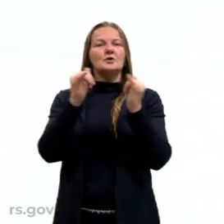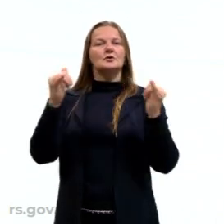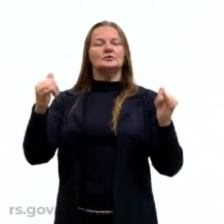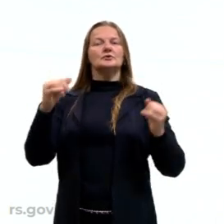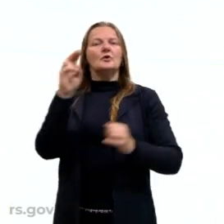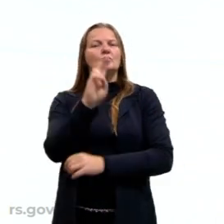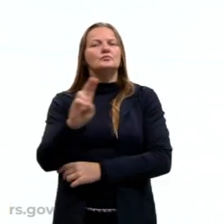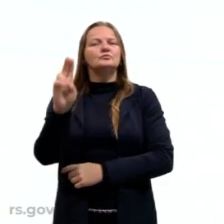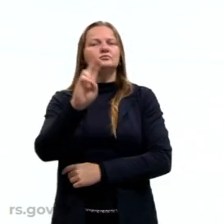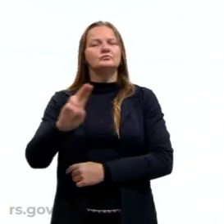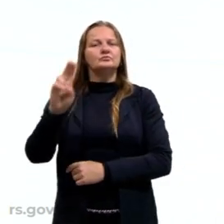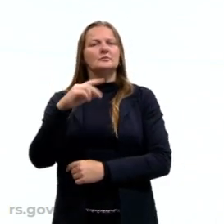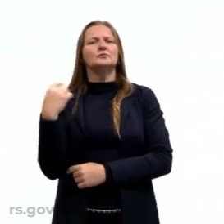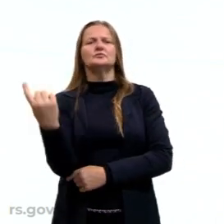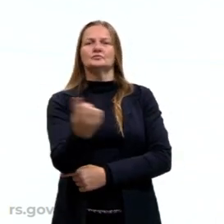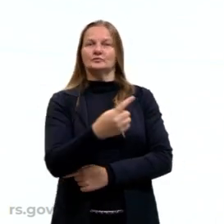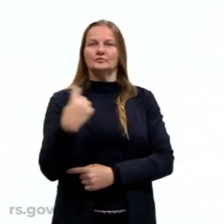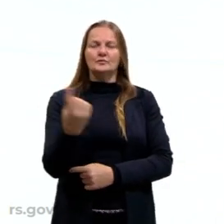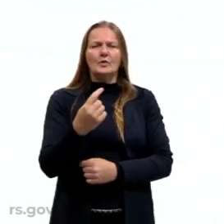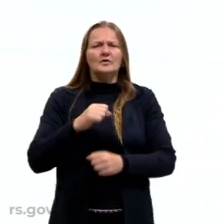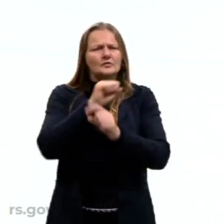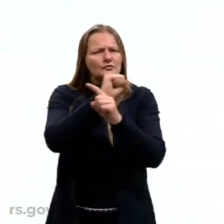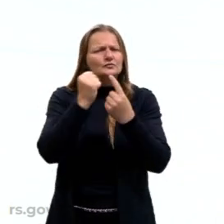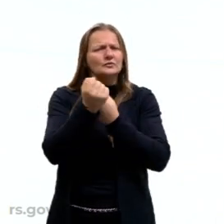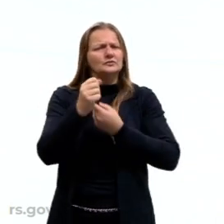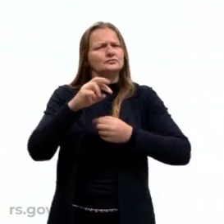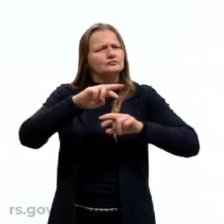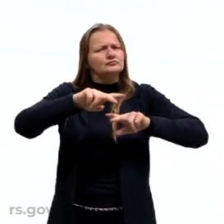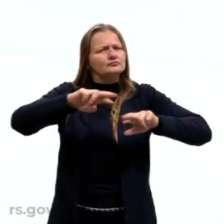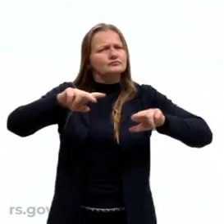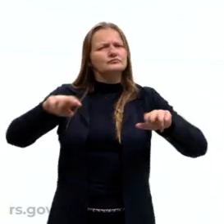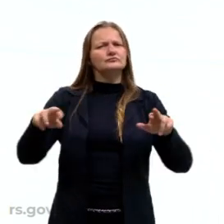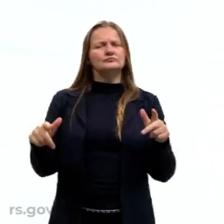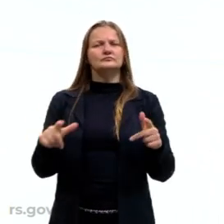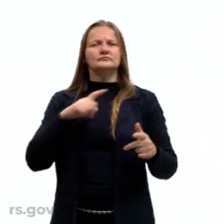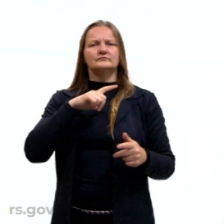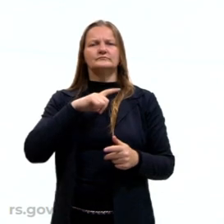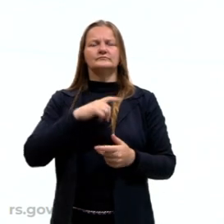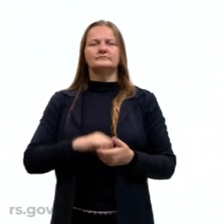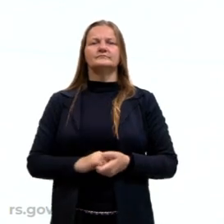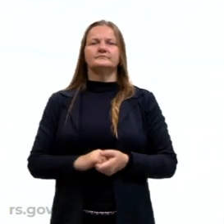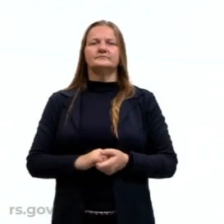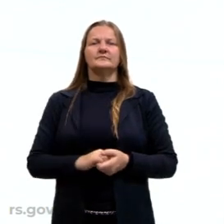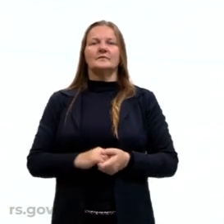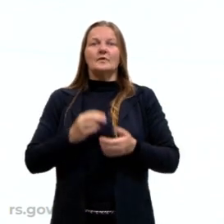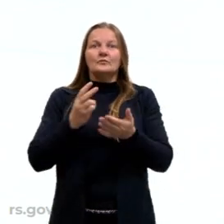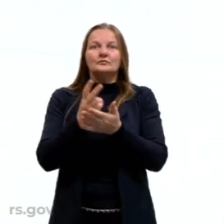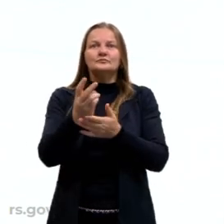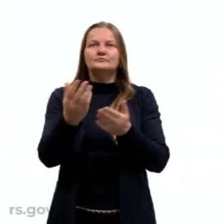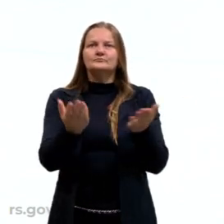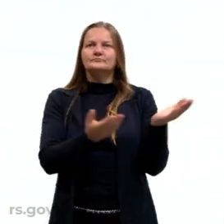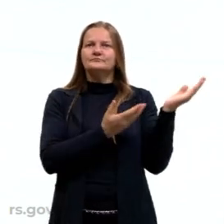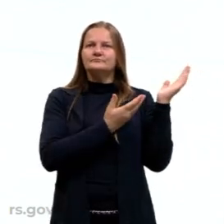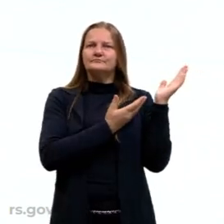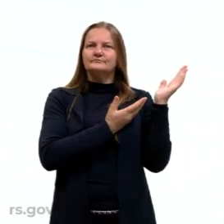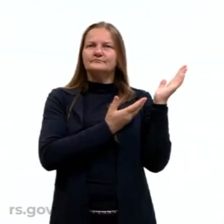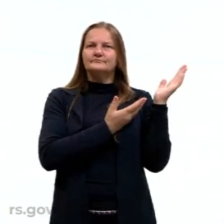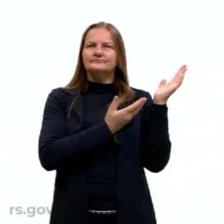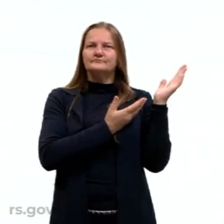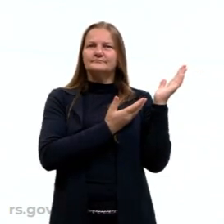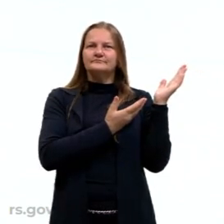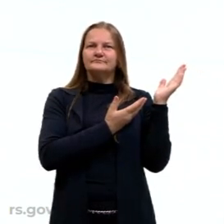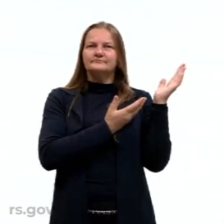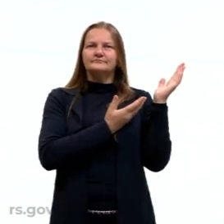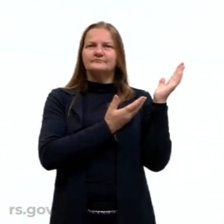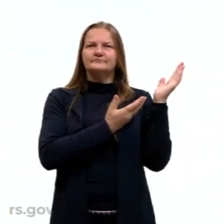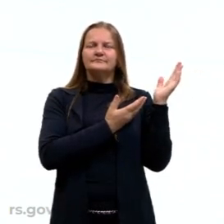utilizada, né, para a nossa sociedade aí para produzir, né, viver aquela coisa toda. Vamos dar continuidade? Então, vou entrar aqui mais um slide,